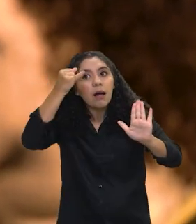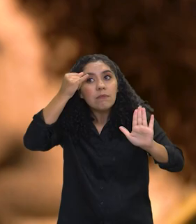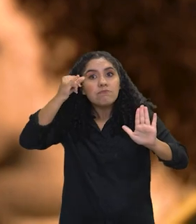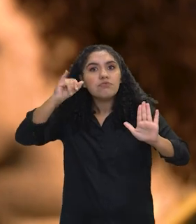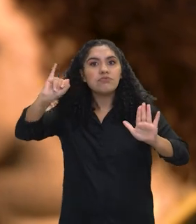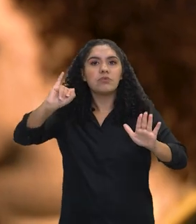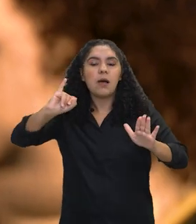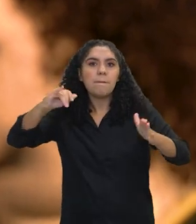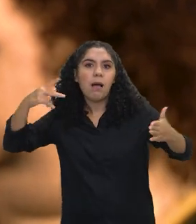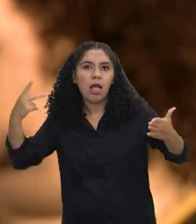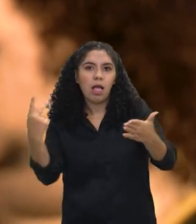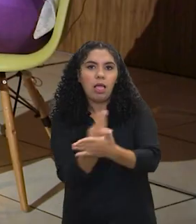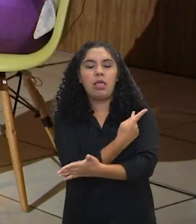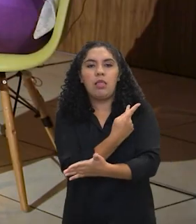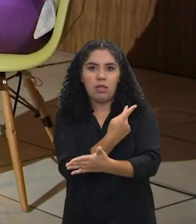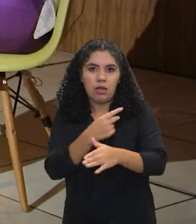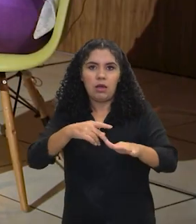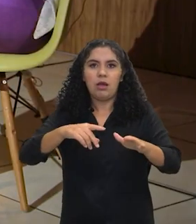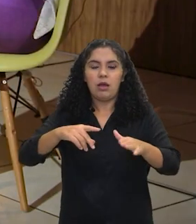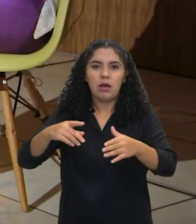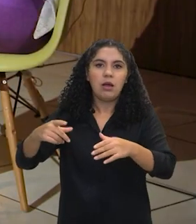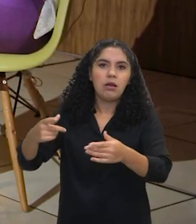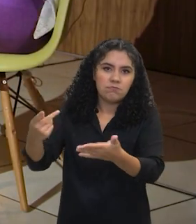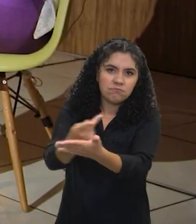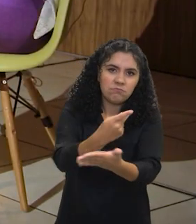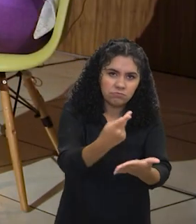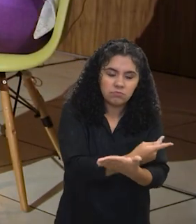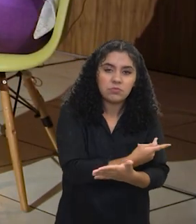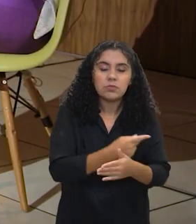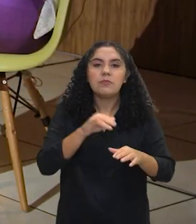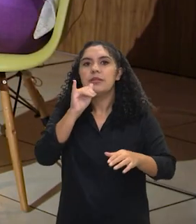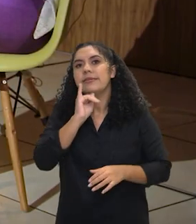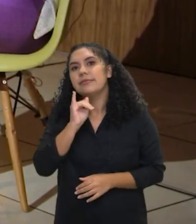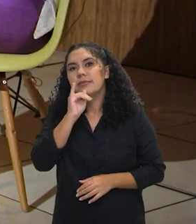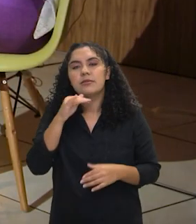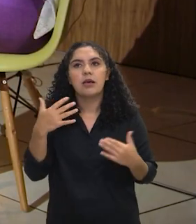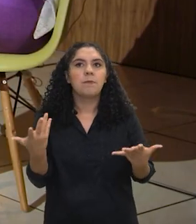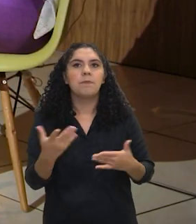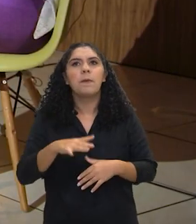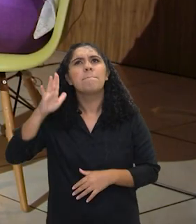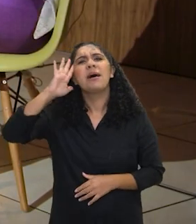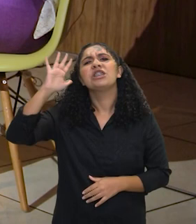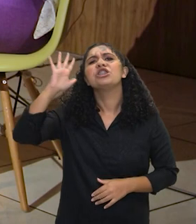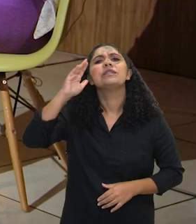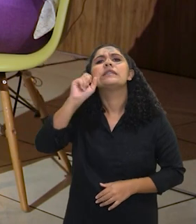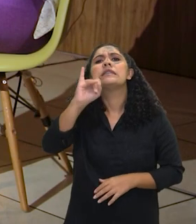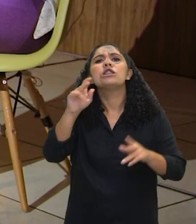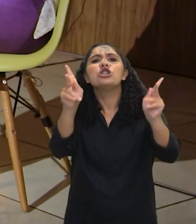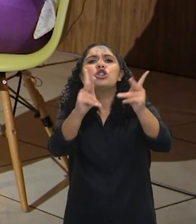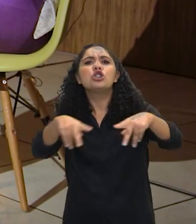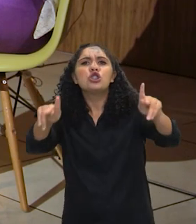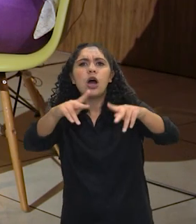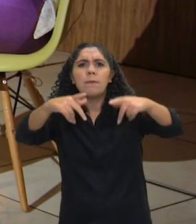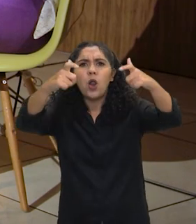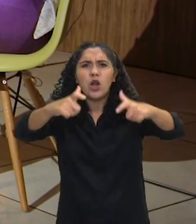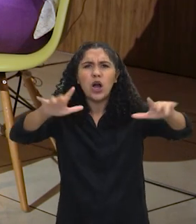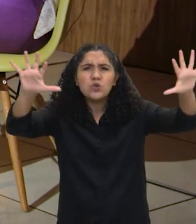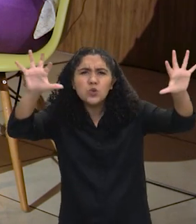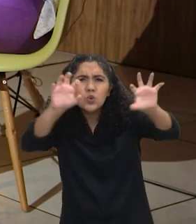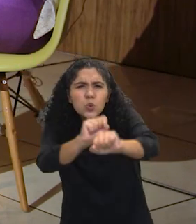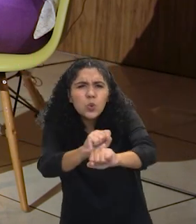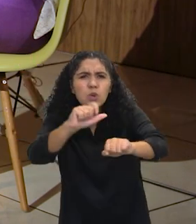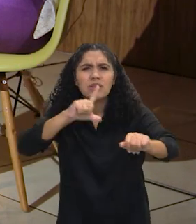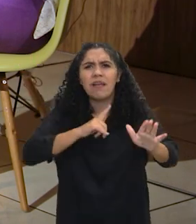ilegalidades ali. Eu não posso ter que lidar com um ambiente... Você imagina se o shopping fosse um ambiente escuro, cheio de